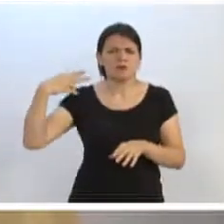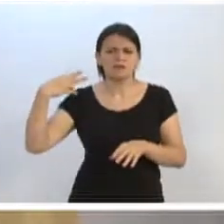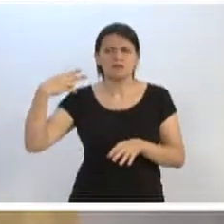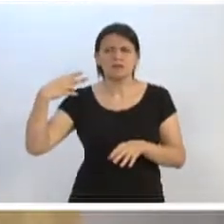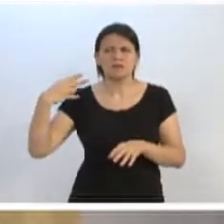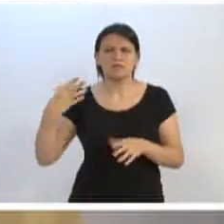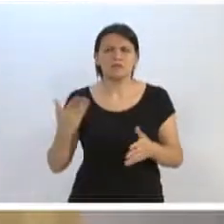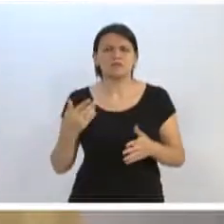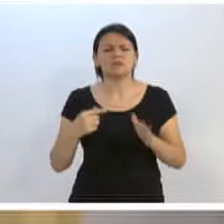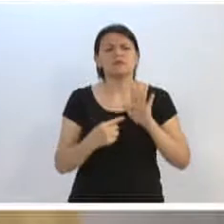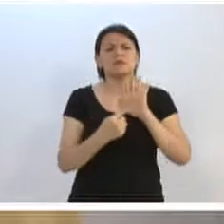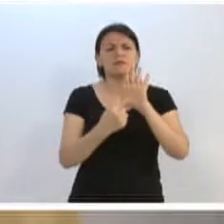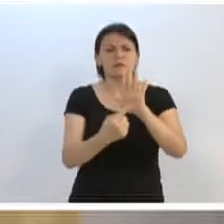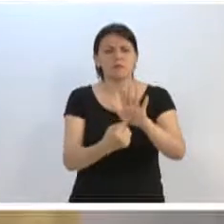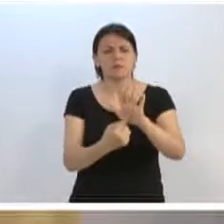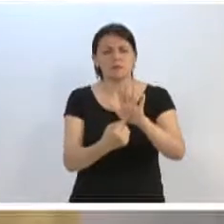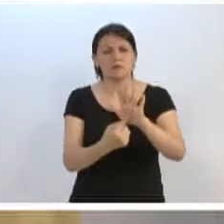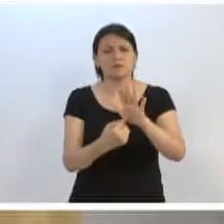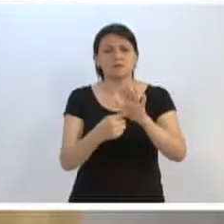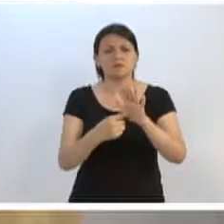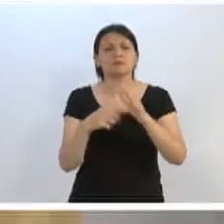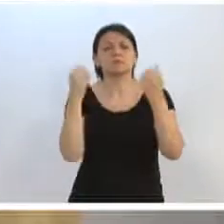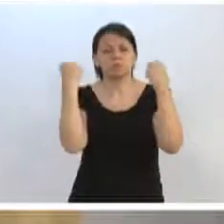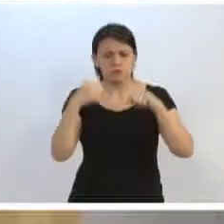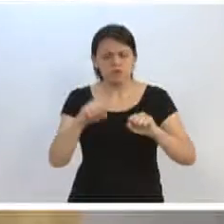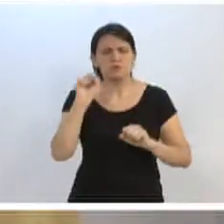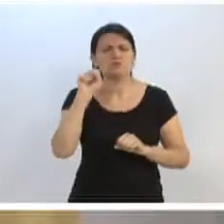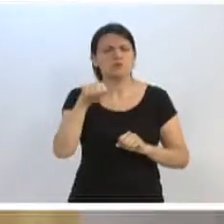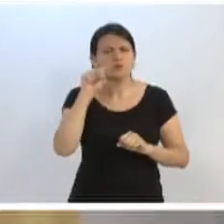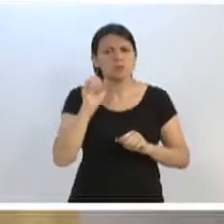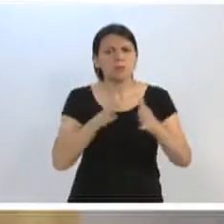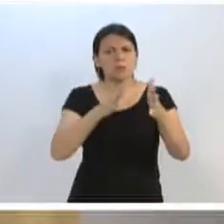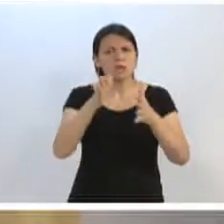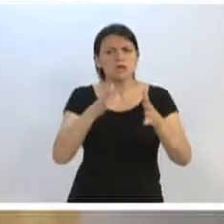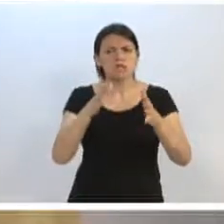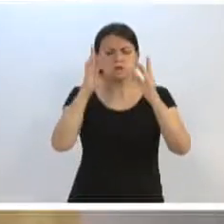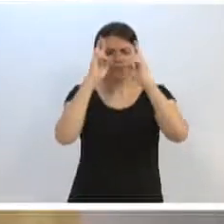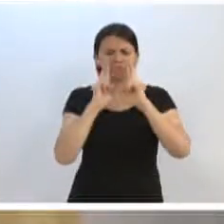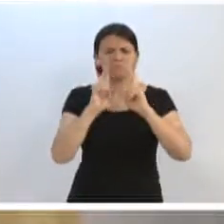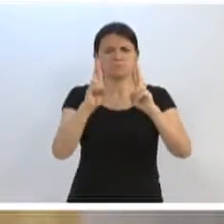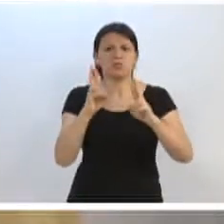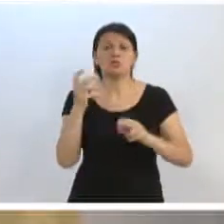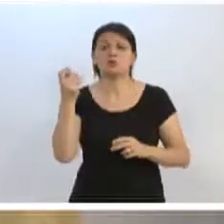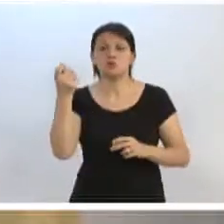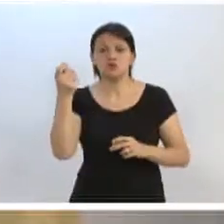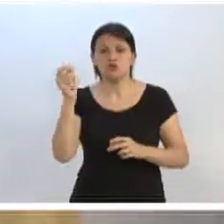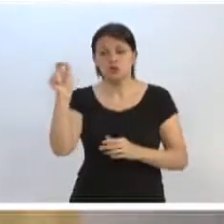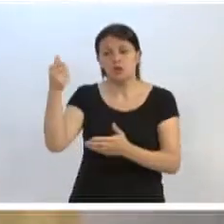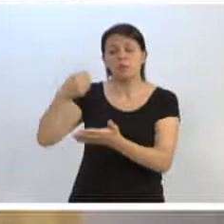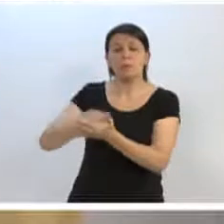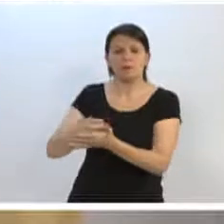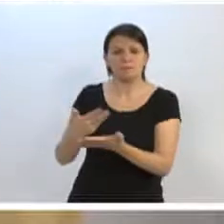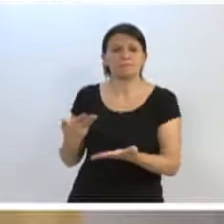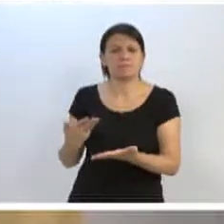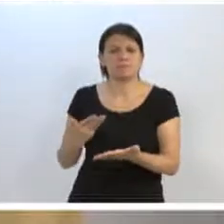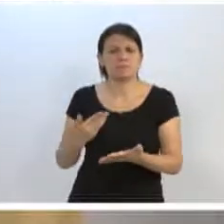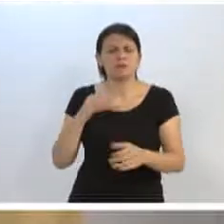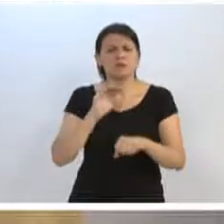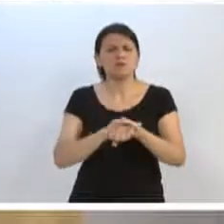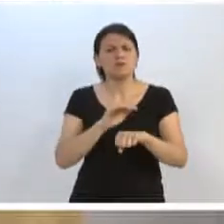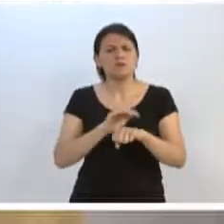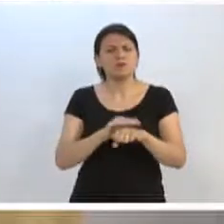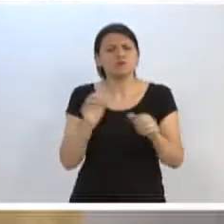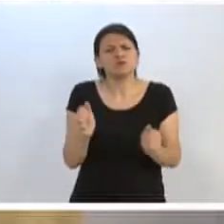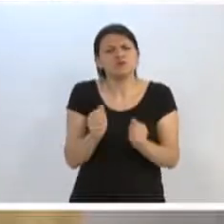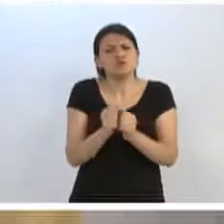possível, sim, fazer um mandato presente, um mandato eficiente e um mandato com muito respeito ao dinheiro do contribuinte. Faço isso. Faço